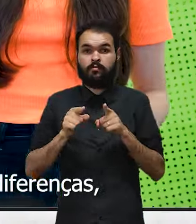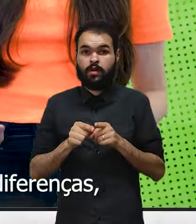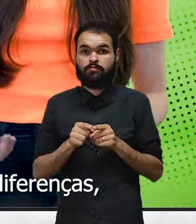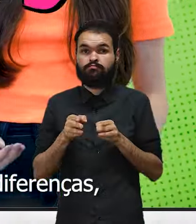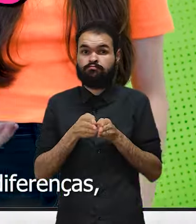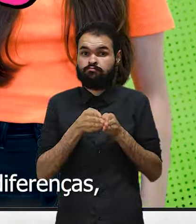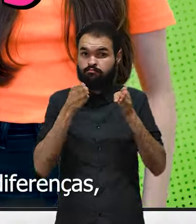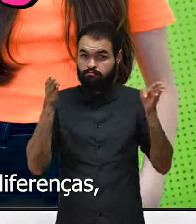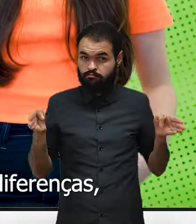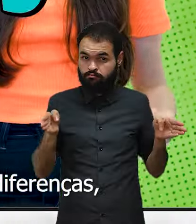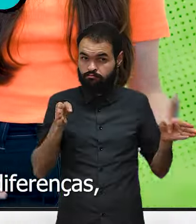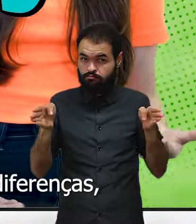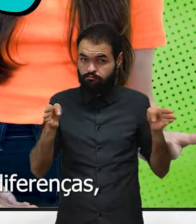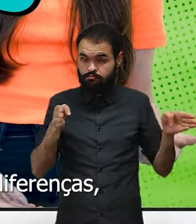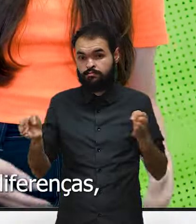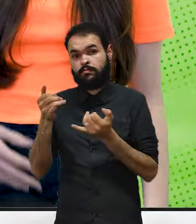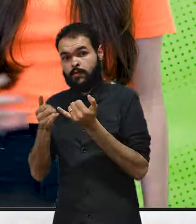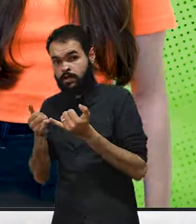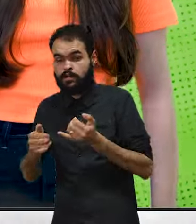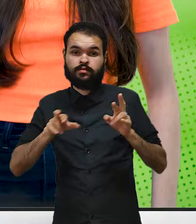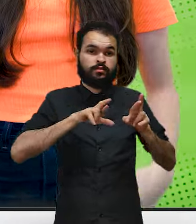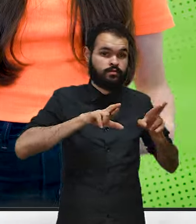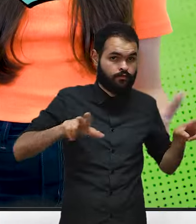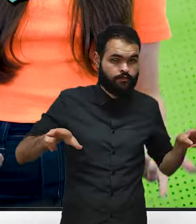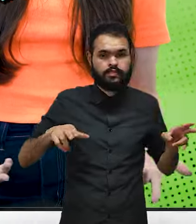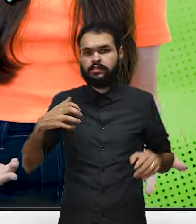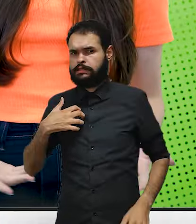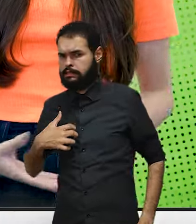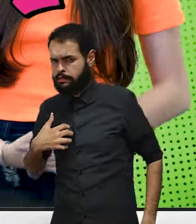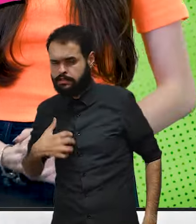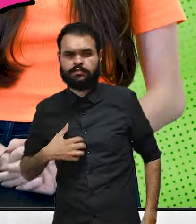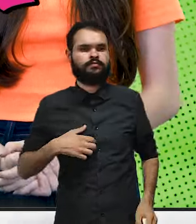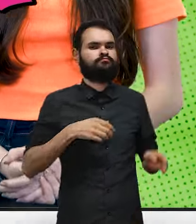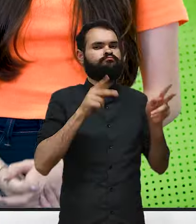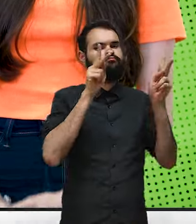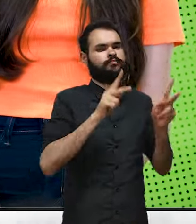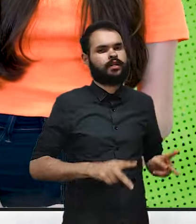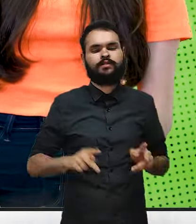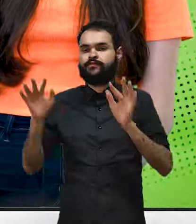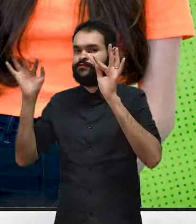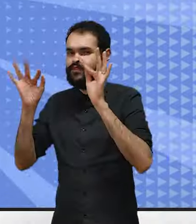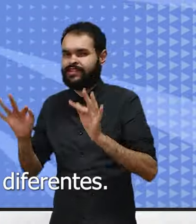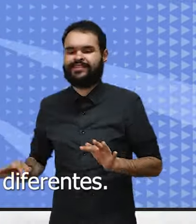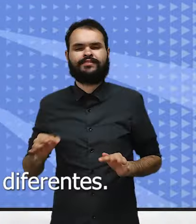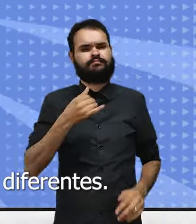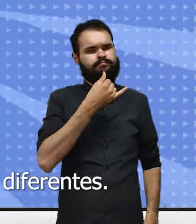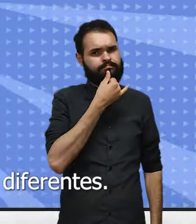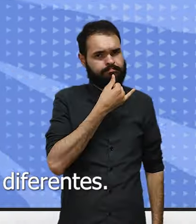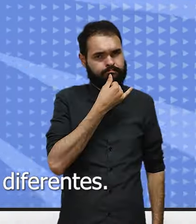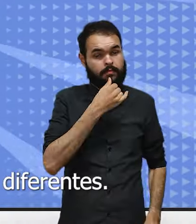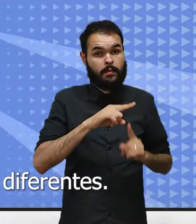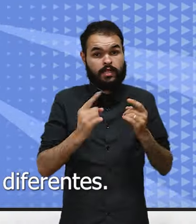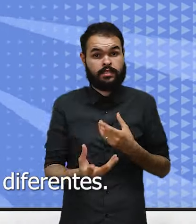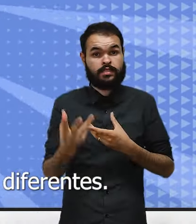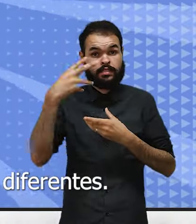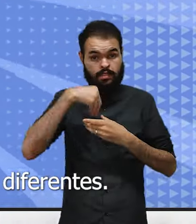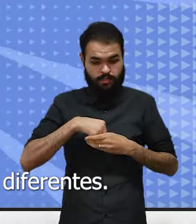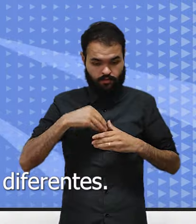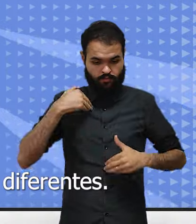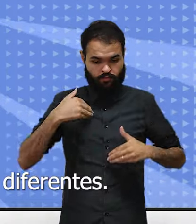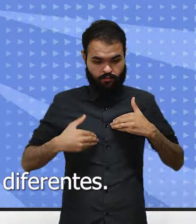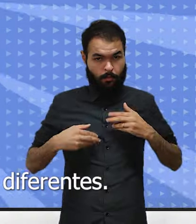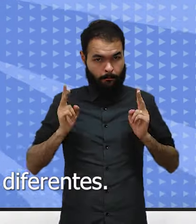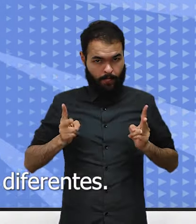de dualidades, semelhanças e diferenças, raiva, serenidade, felicidade e tristeza. Mesmo que dentro de uma mesma